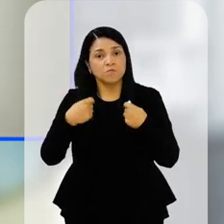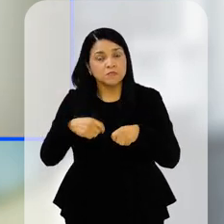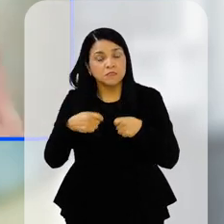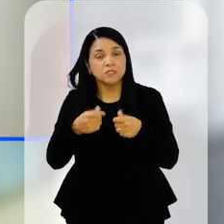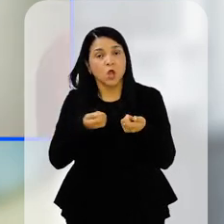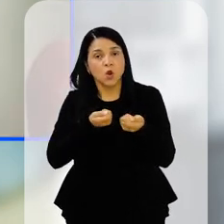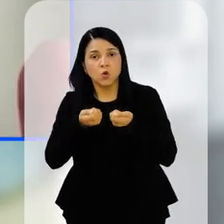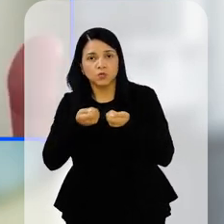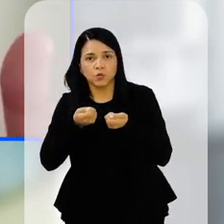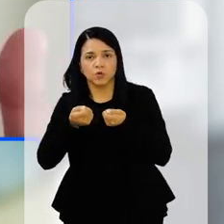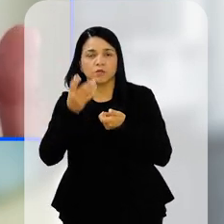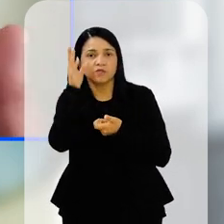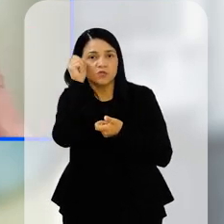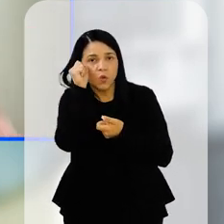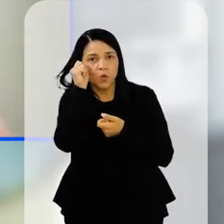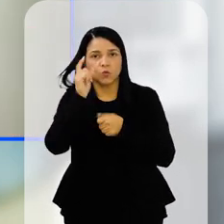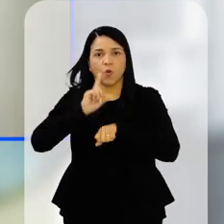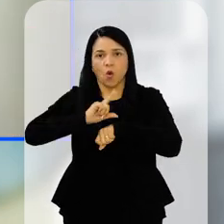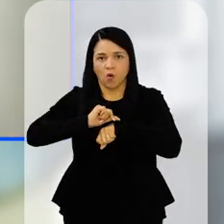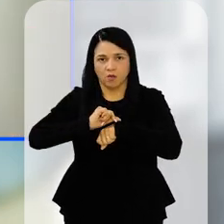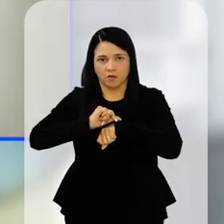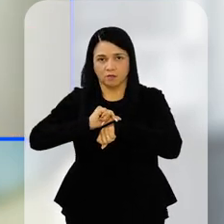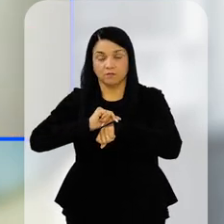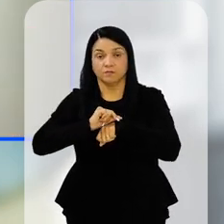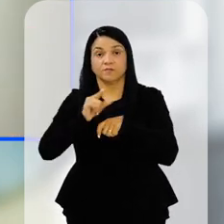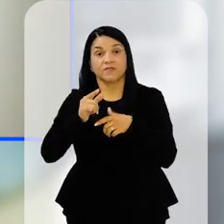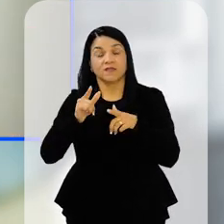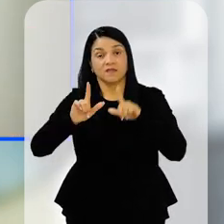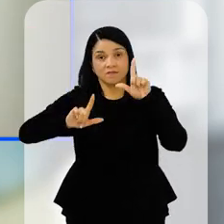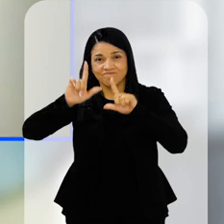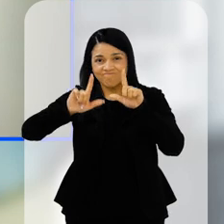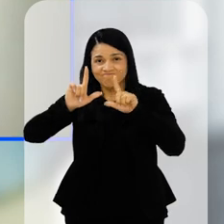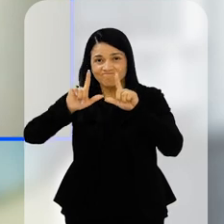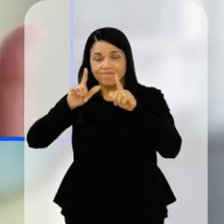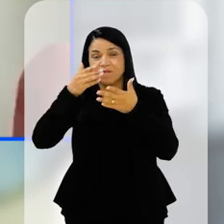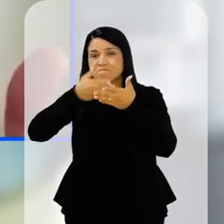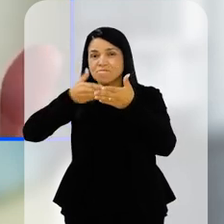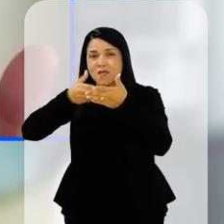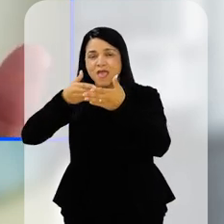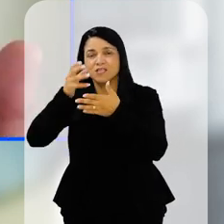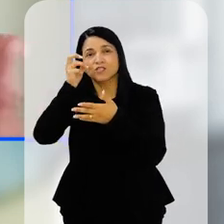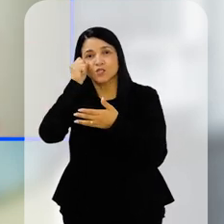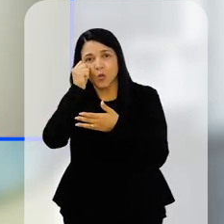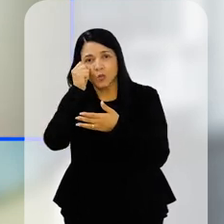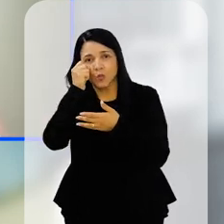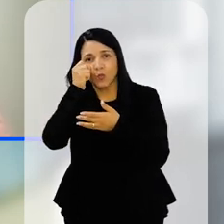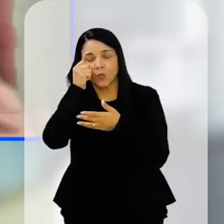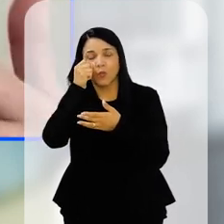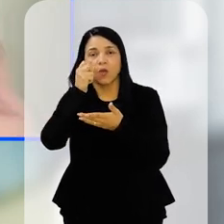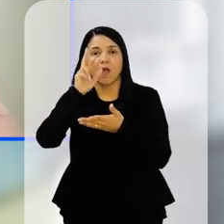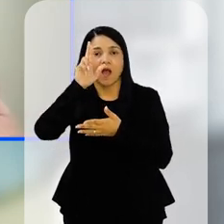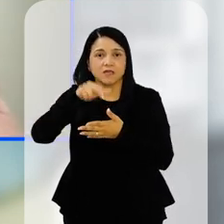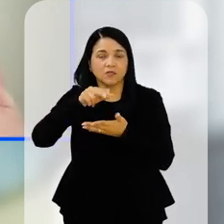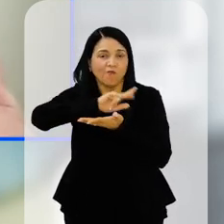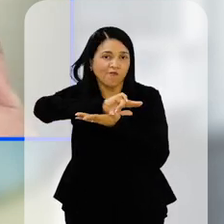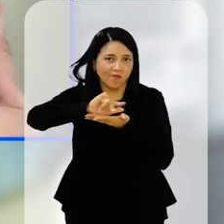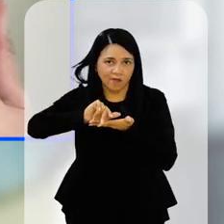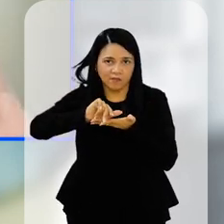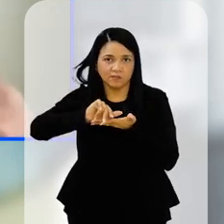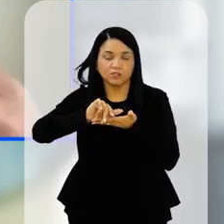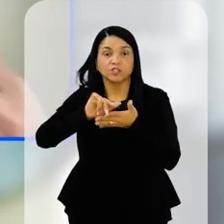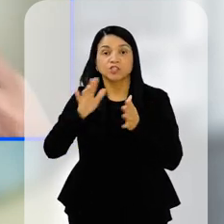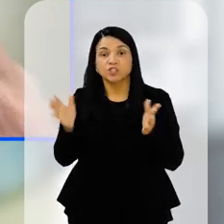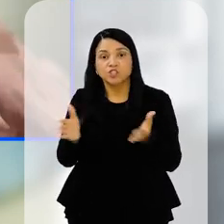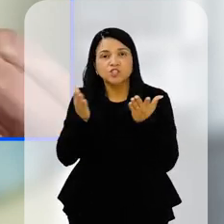na verdade, um péssimo hábito. As telas, elas impedem que as pessoas durmam por várias razões diferentes. Não só porque existem